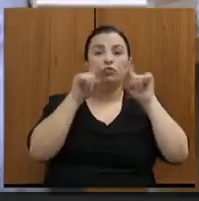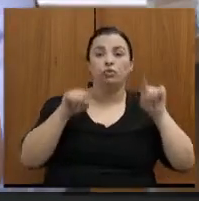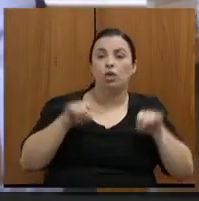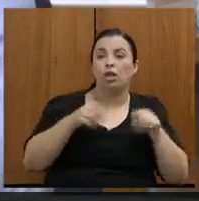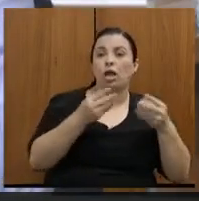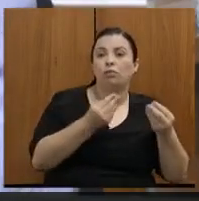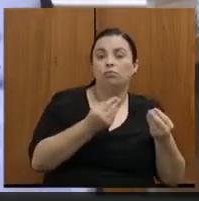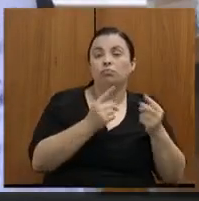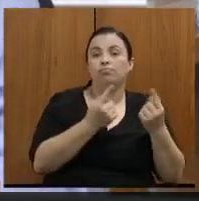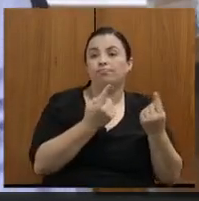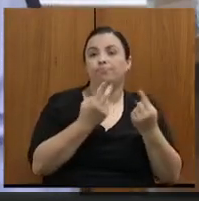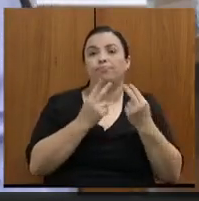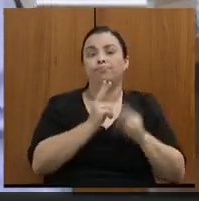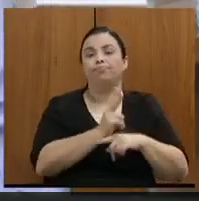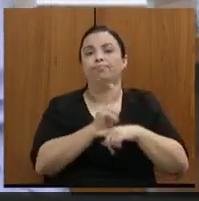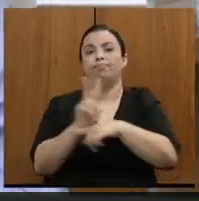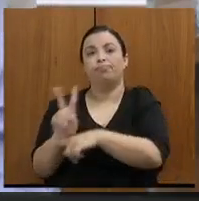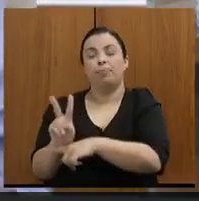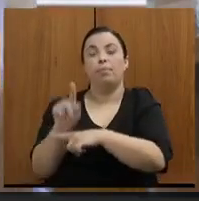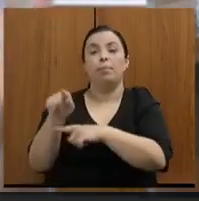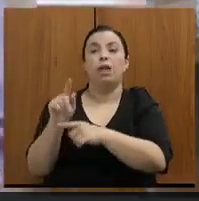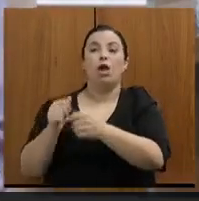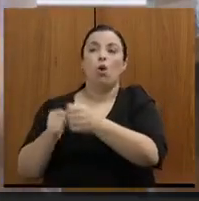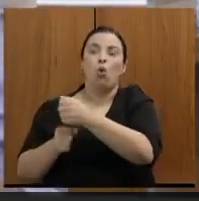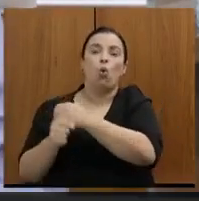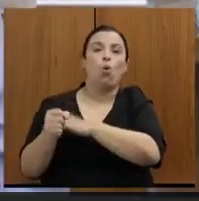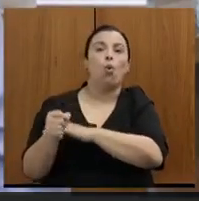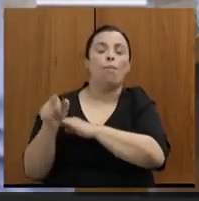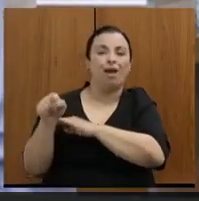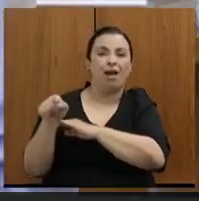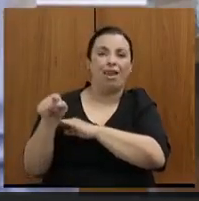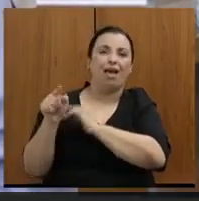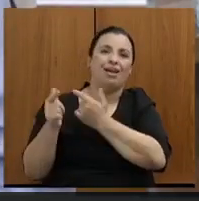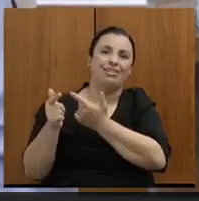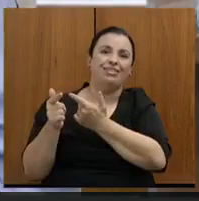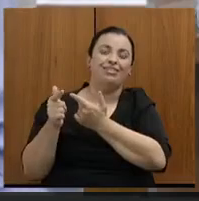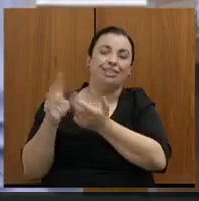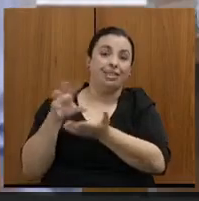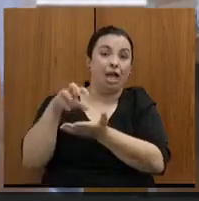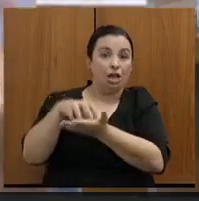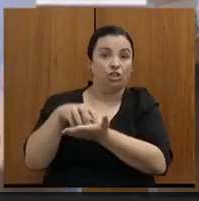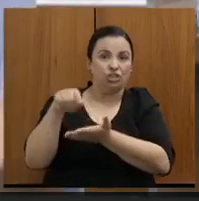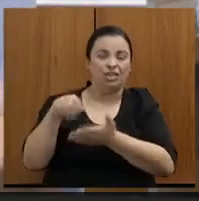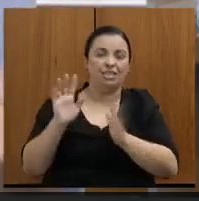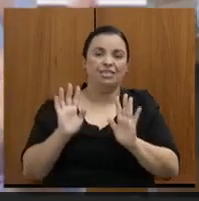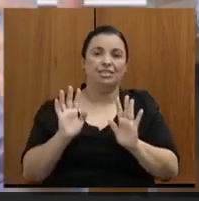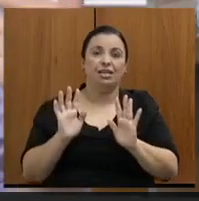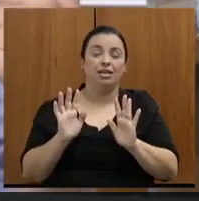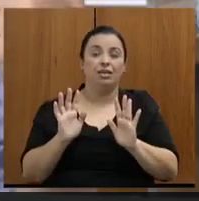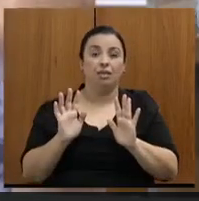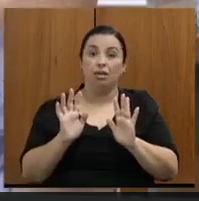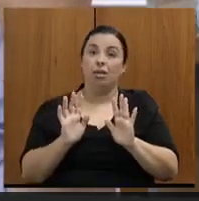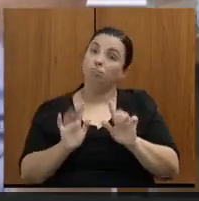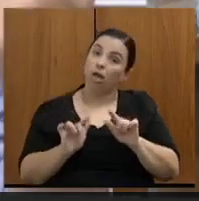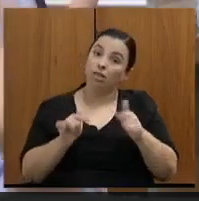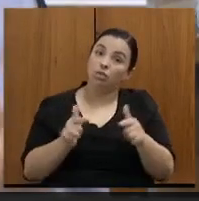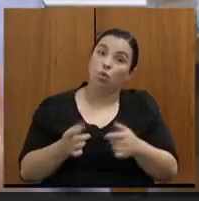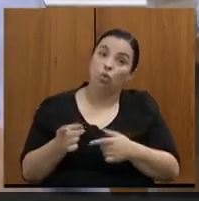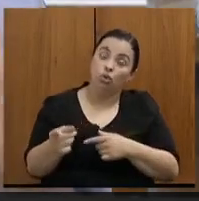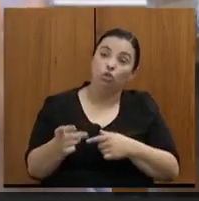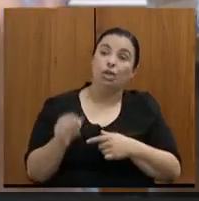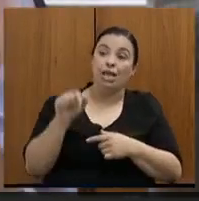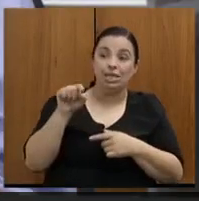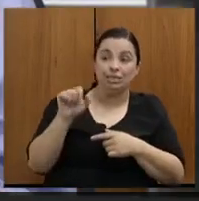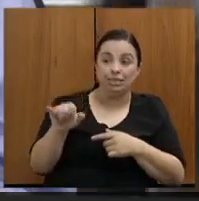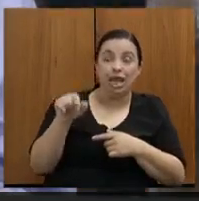para ocupar, inicialmente, o quadro funcional da agência. E, ato contínuo, na medida em que essa agência